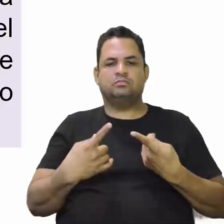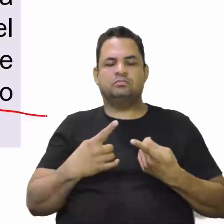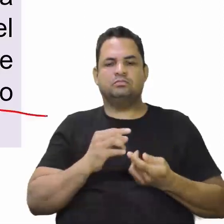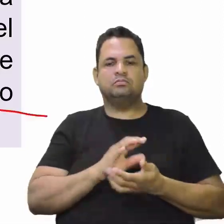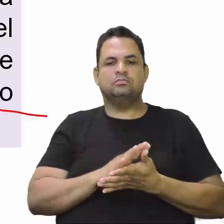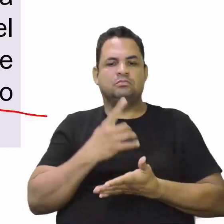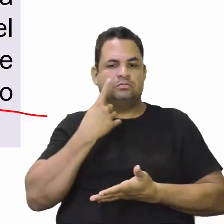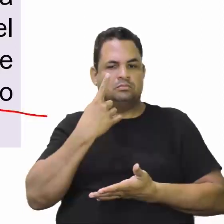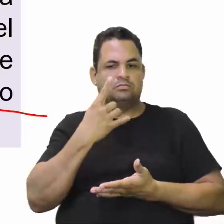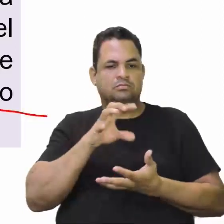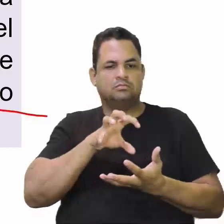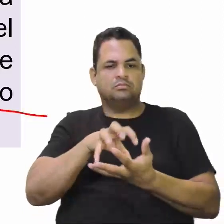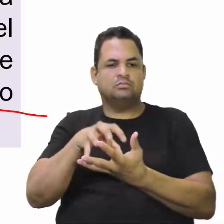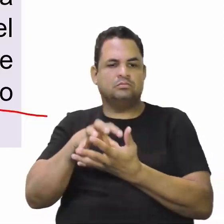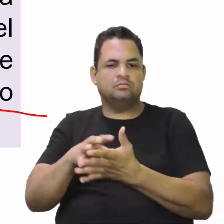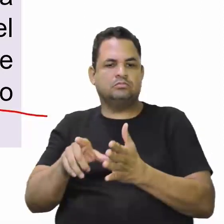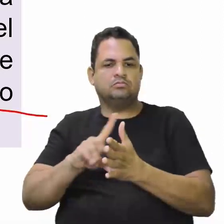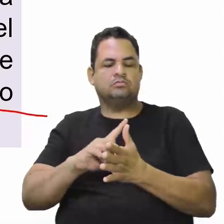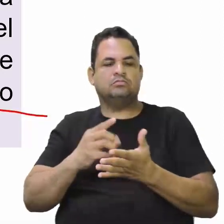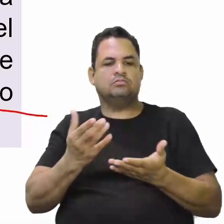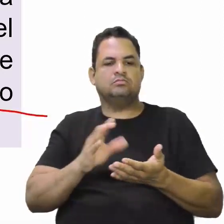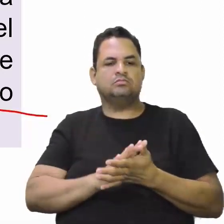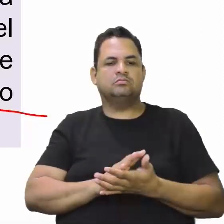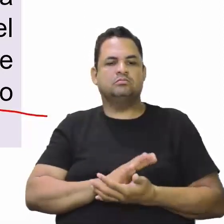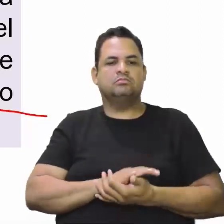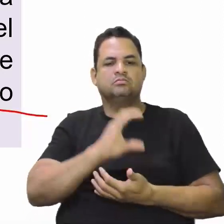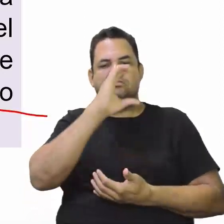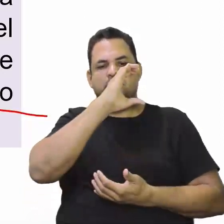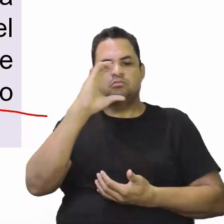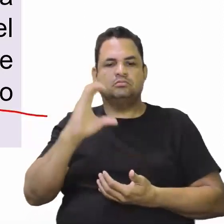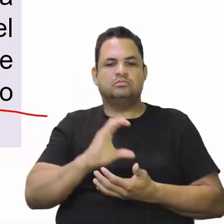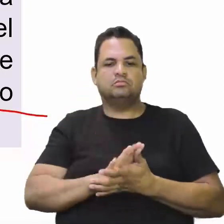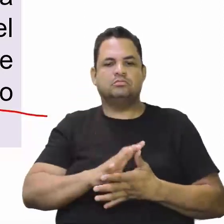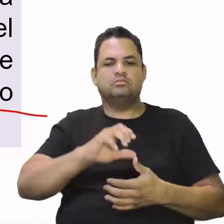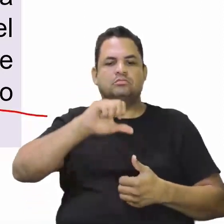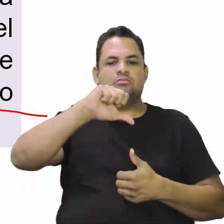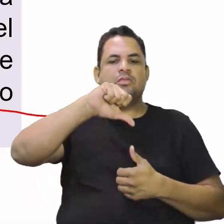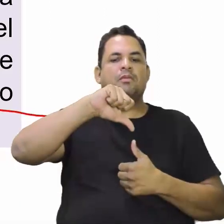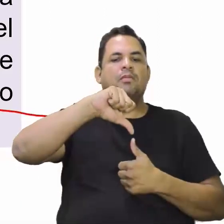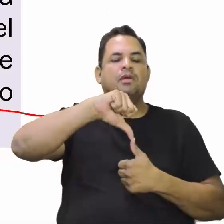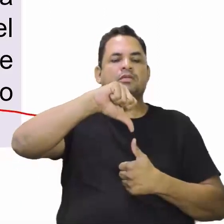ocupação anterior no Caribe e na América Central.